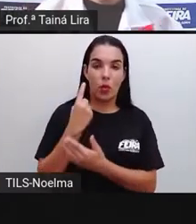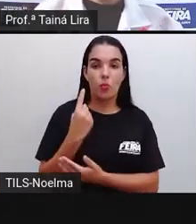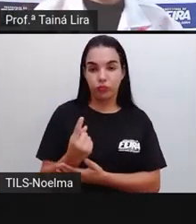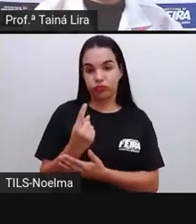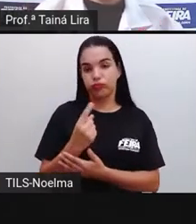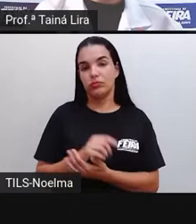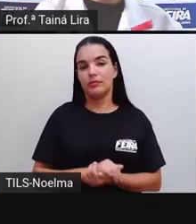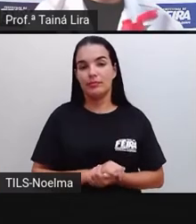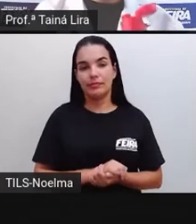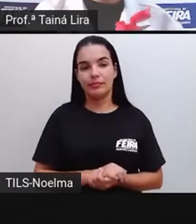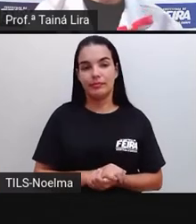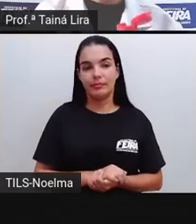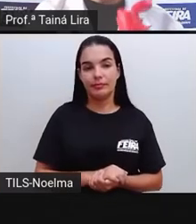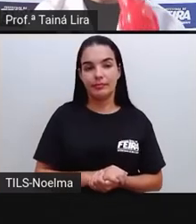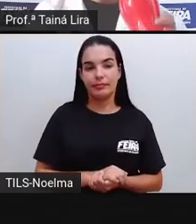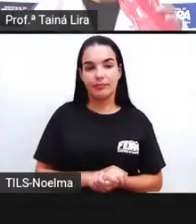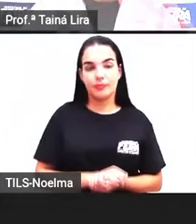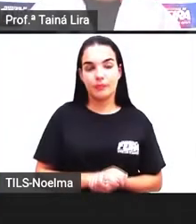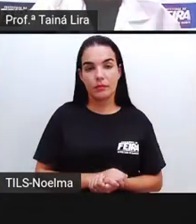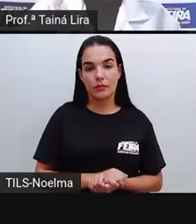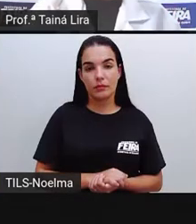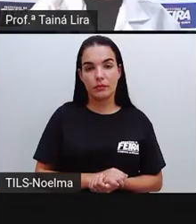desse produto, certo?